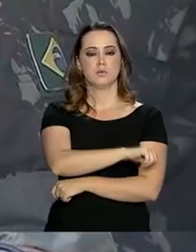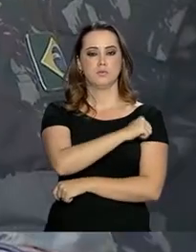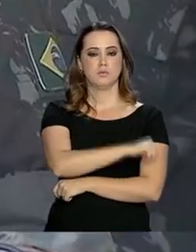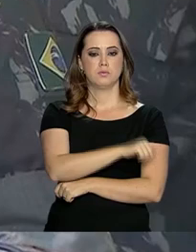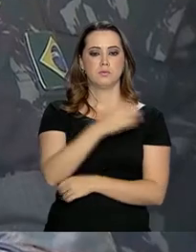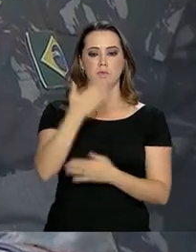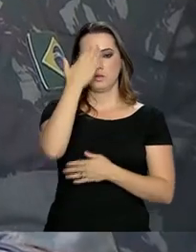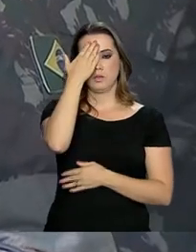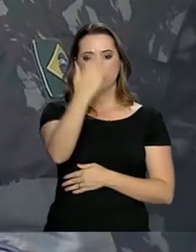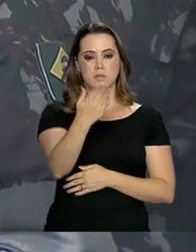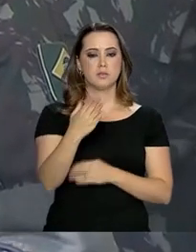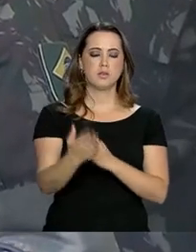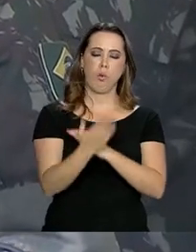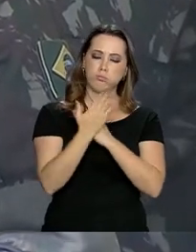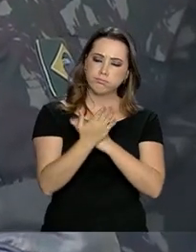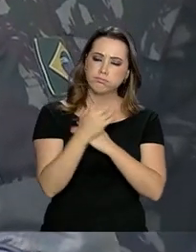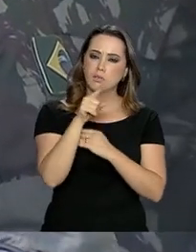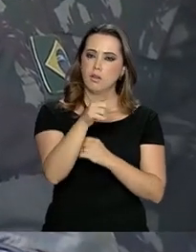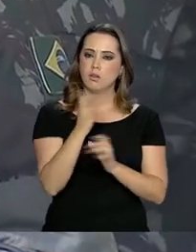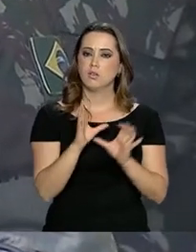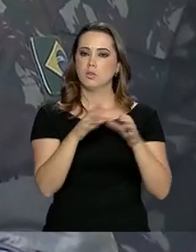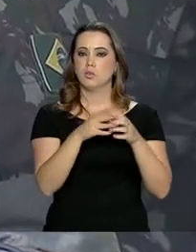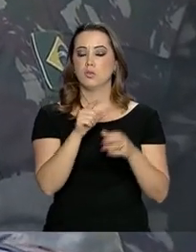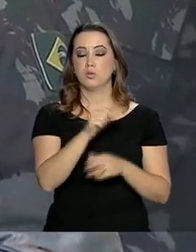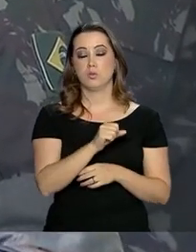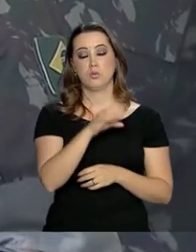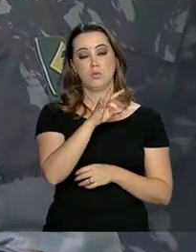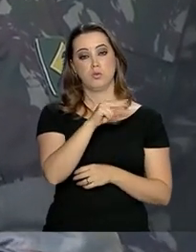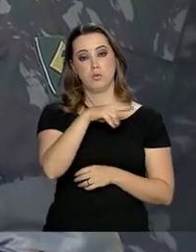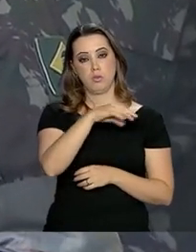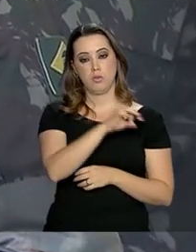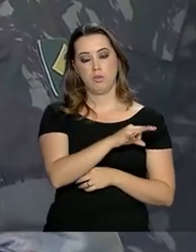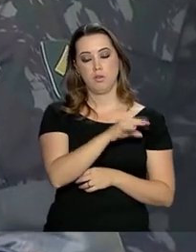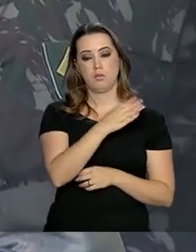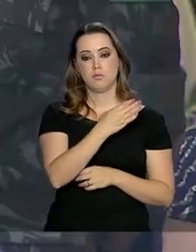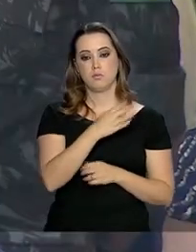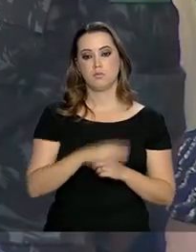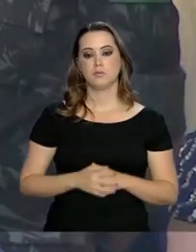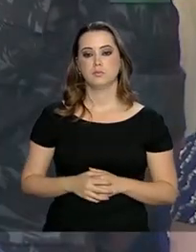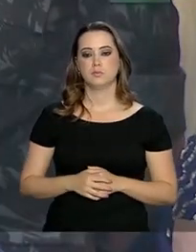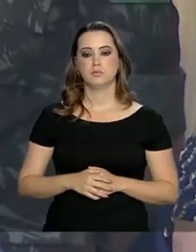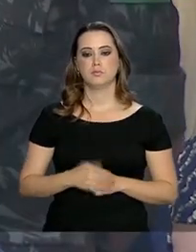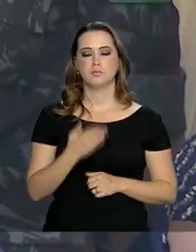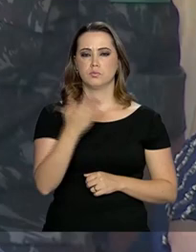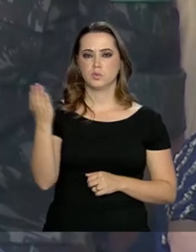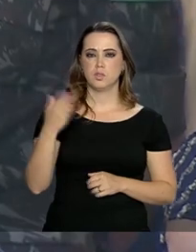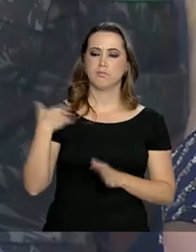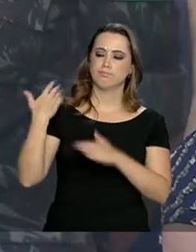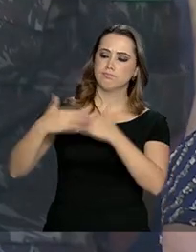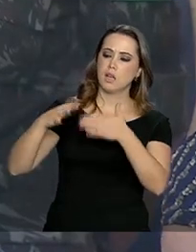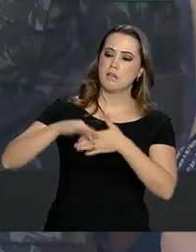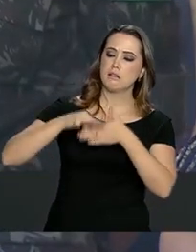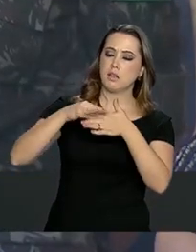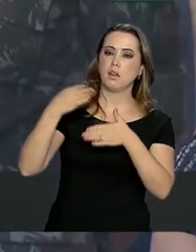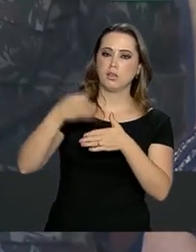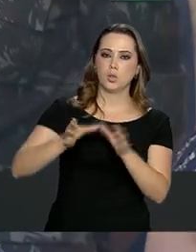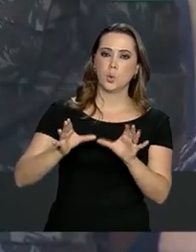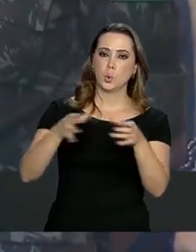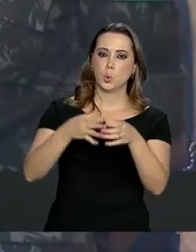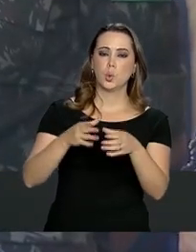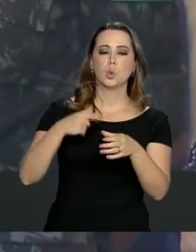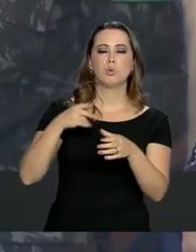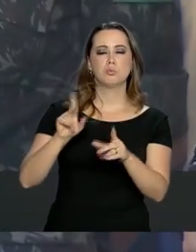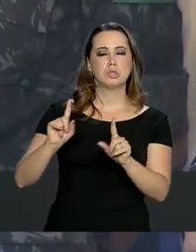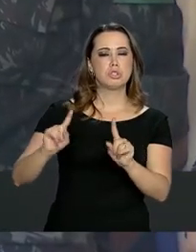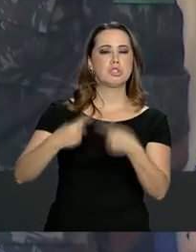Janeiro, agradeceu o apoio que recebeu do tenente-coronel Ubirajara. Ao longo de seu comando, o regimento enfrentou vários